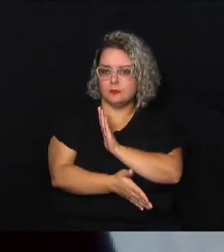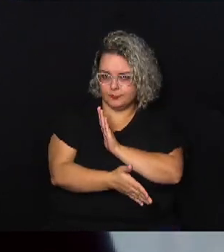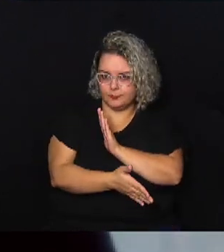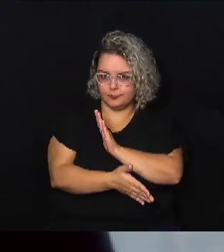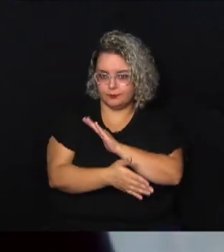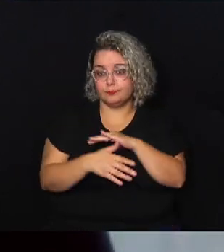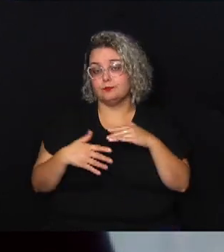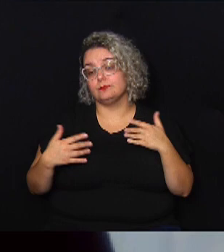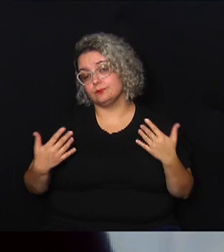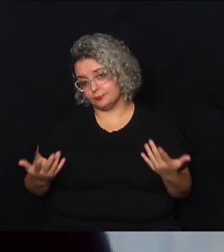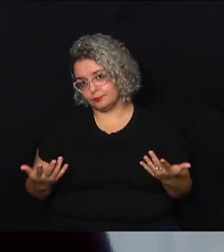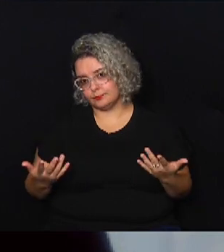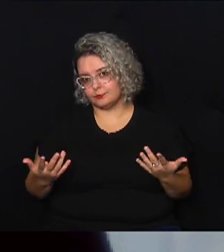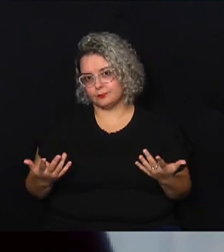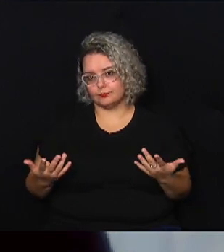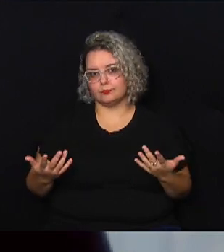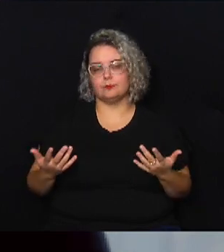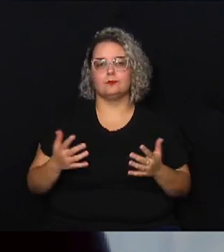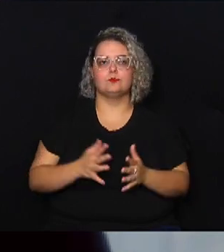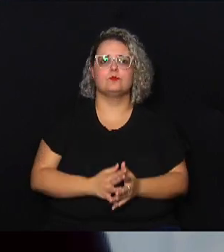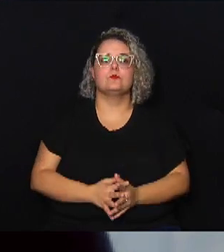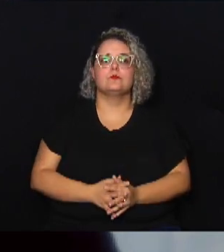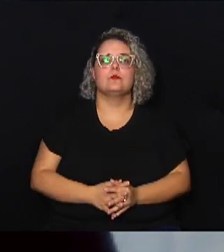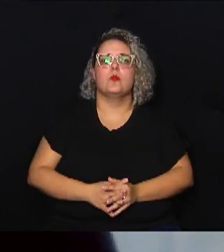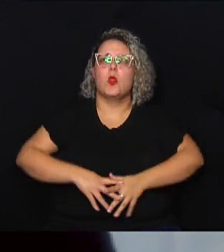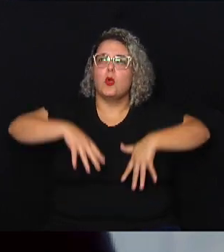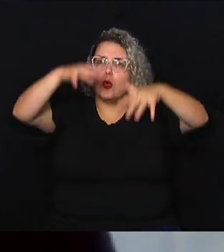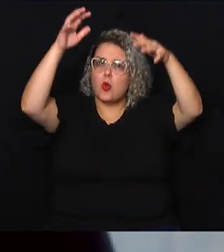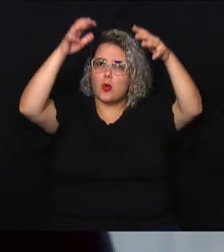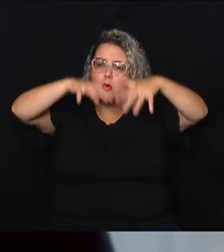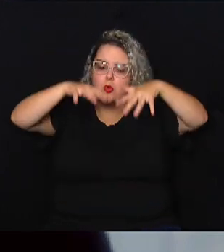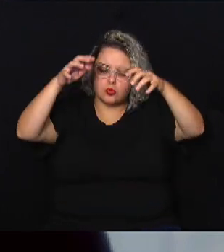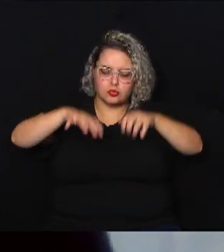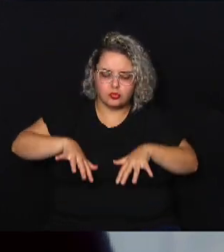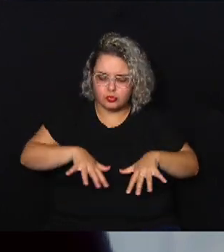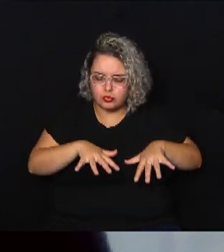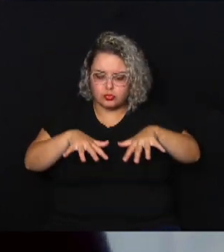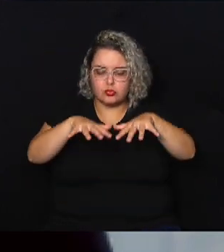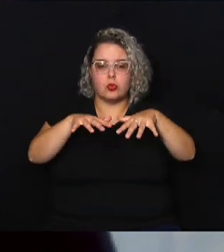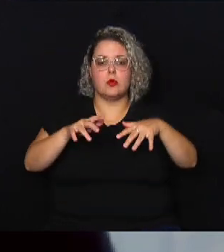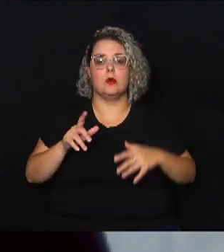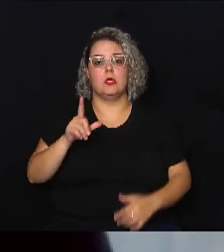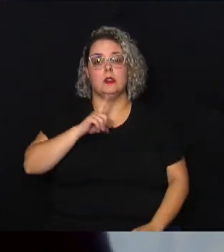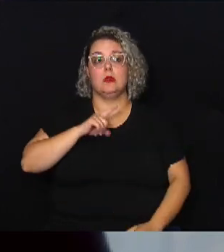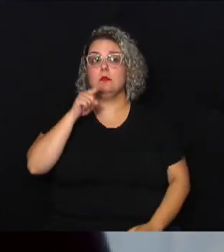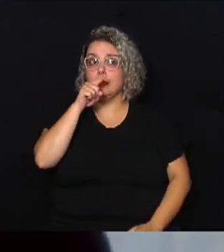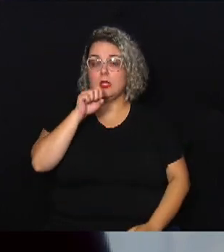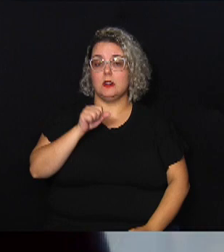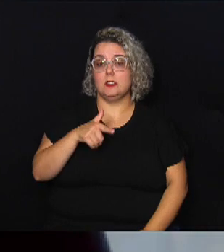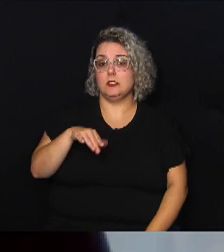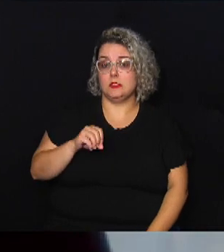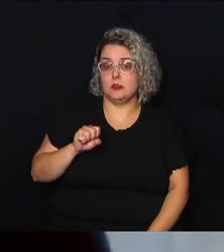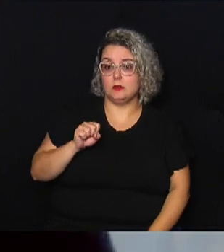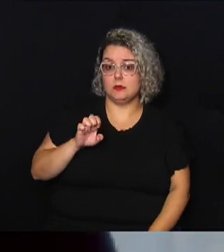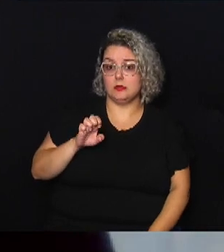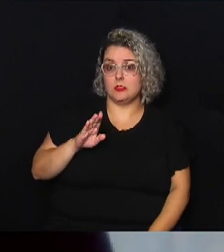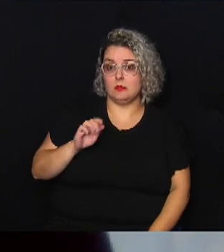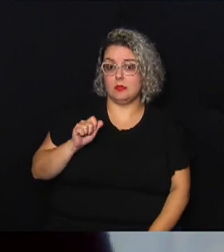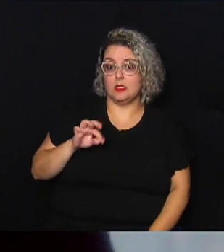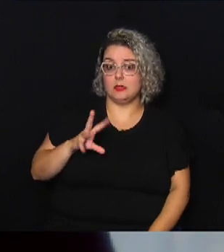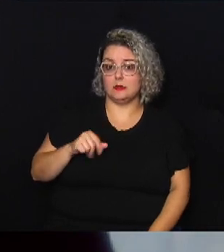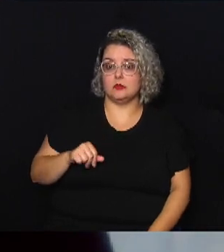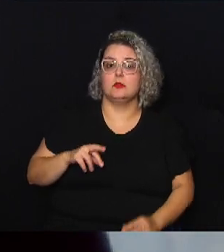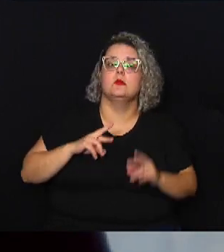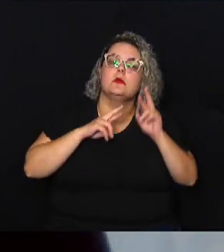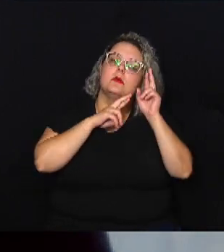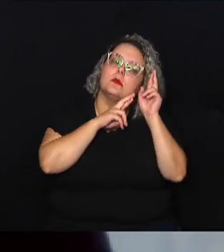caso de uma enchente que teve agora em São Sebastião se as pessoas estivessem dormindo elas